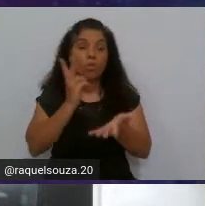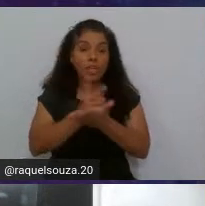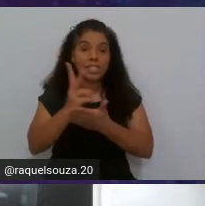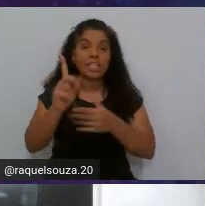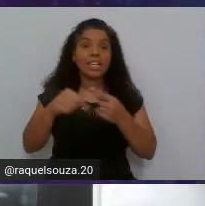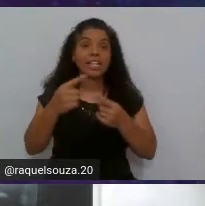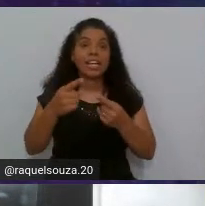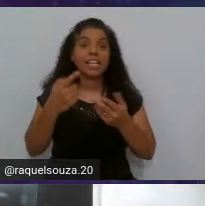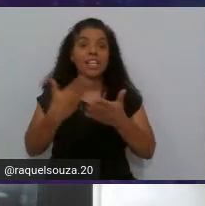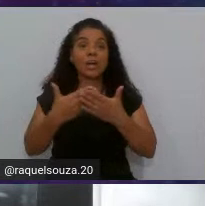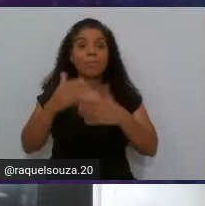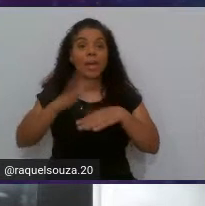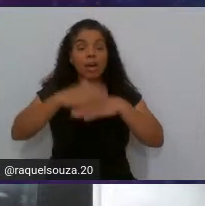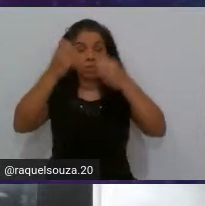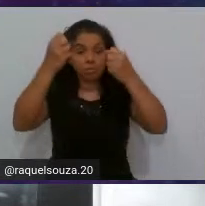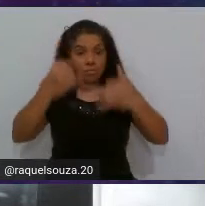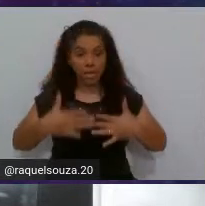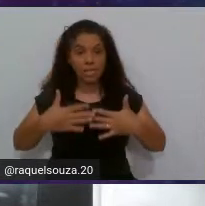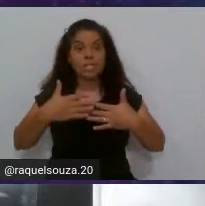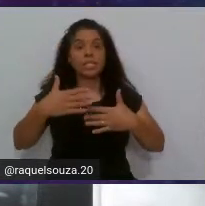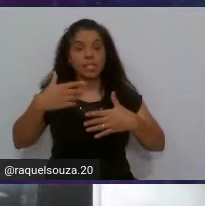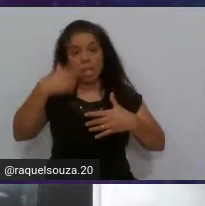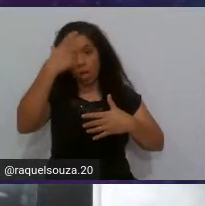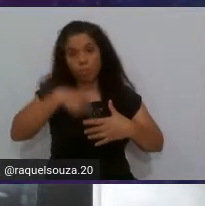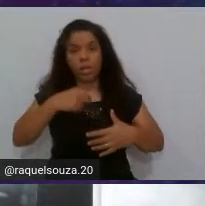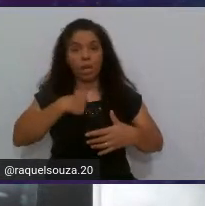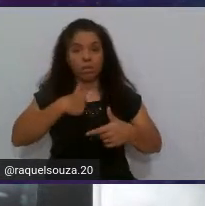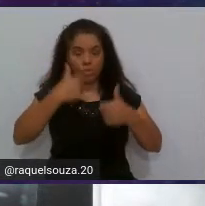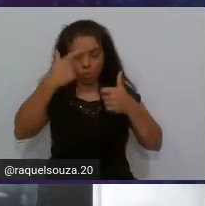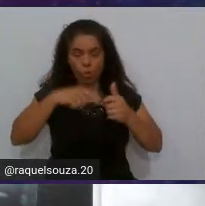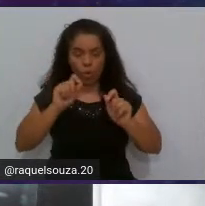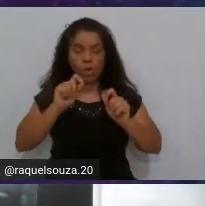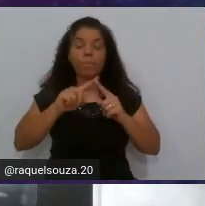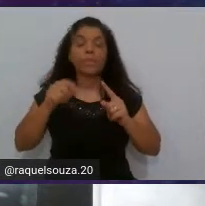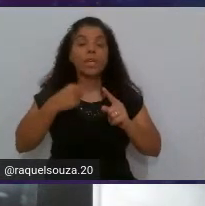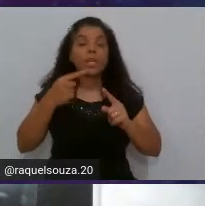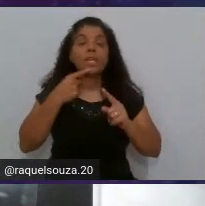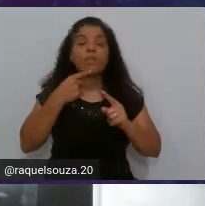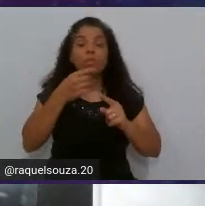agora com a minha autodescrição e daqui a pouco eu olho os comentários de vocês.